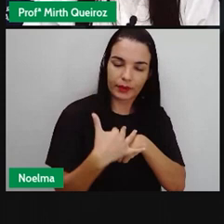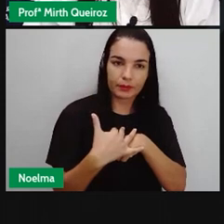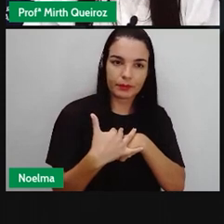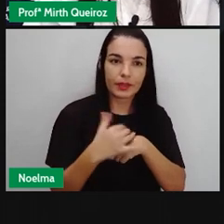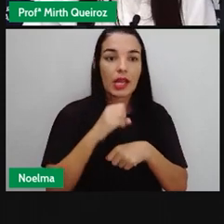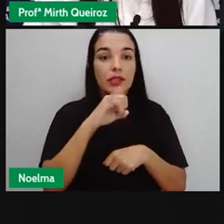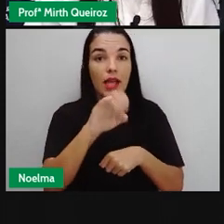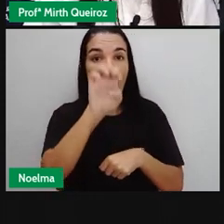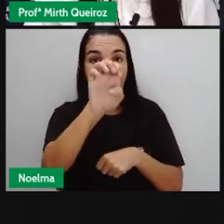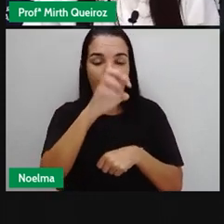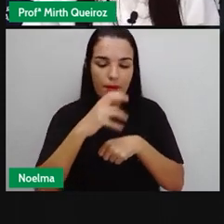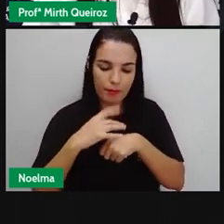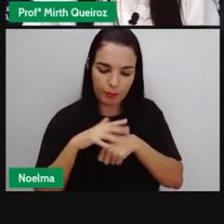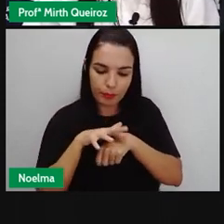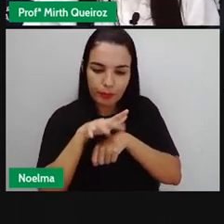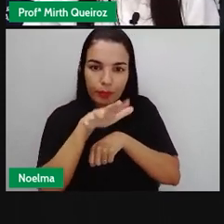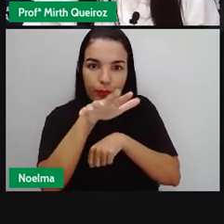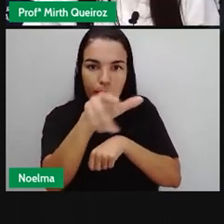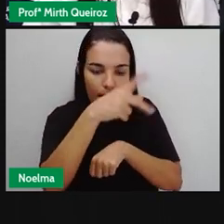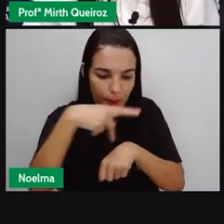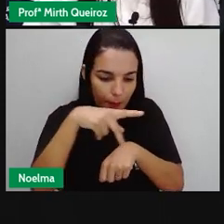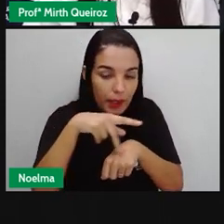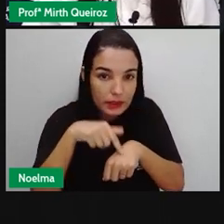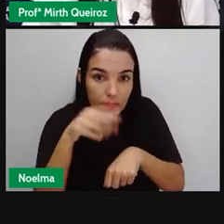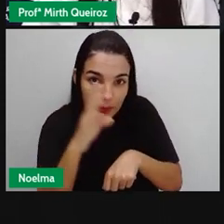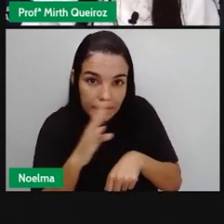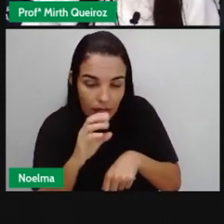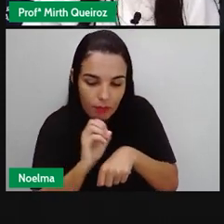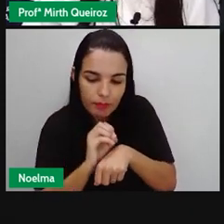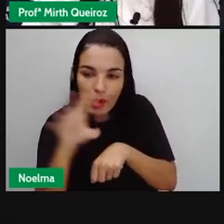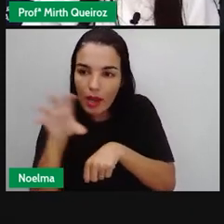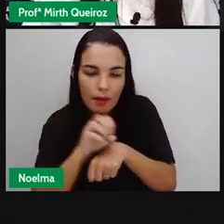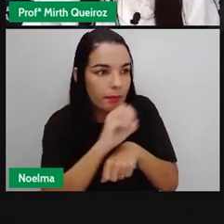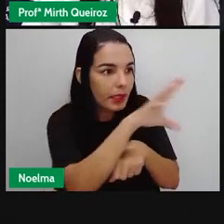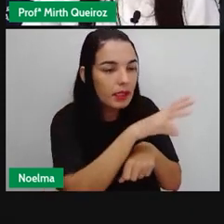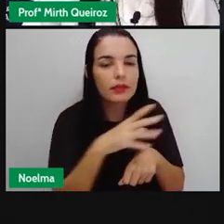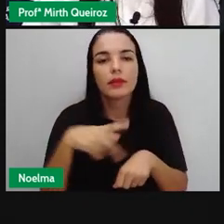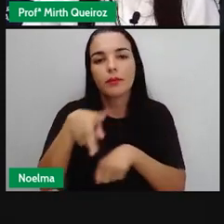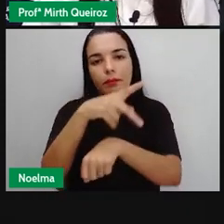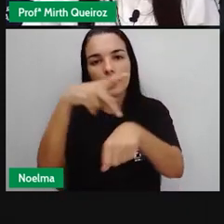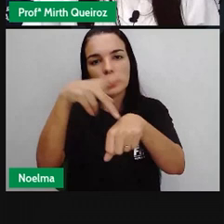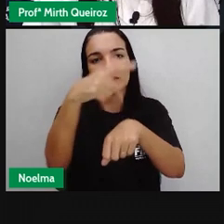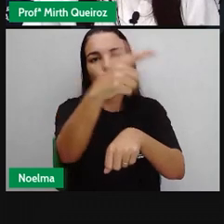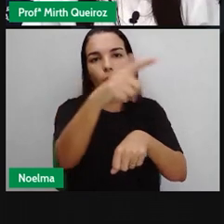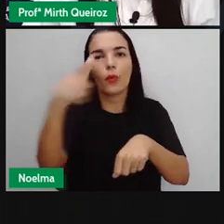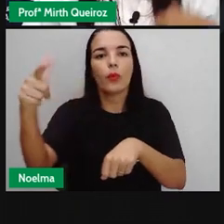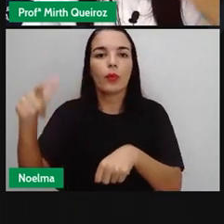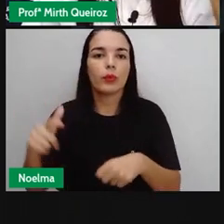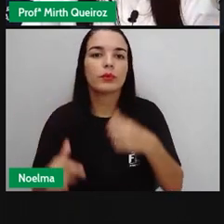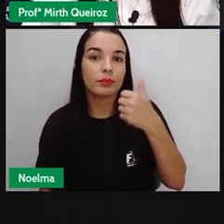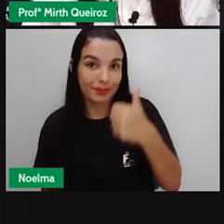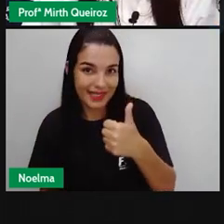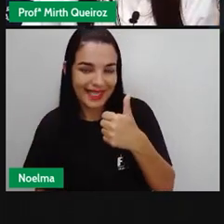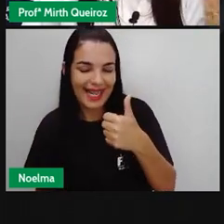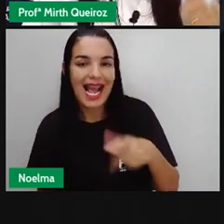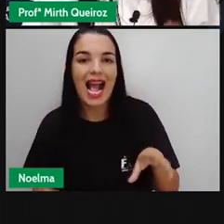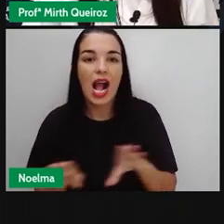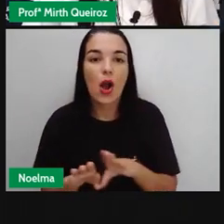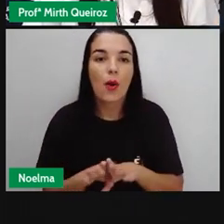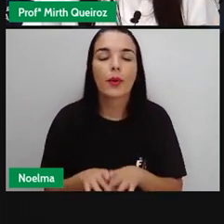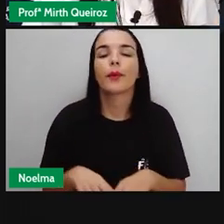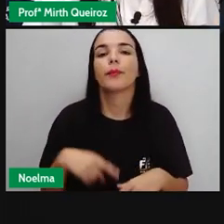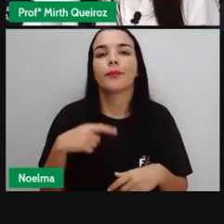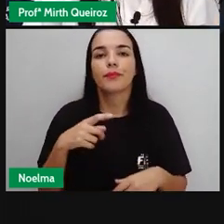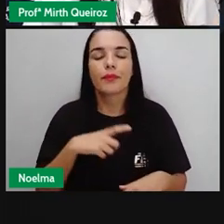sai do nosso país. Então, imigrantes são as pessoas que vieram de outros países